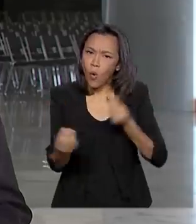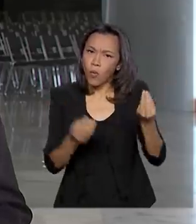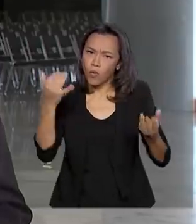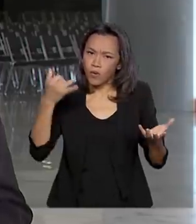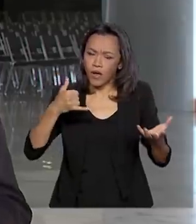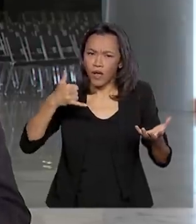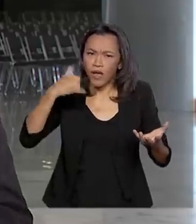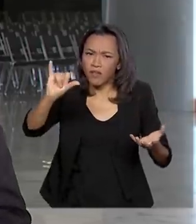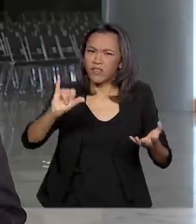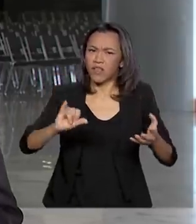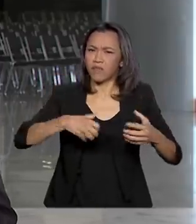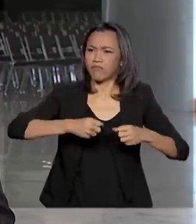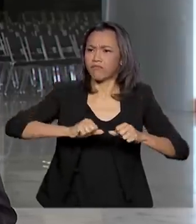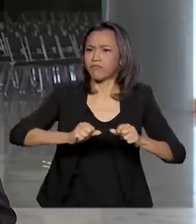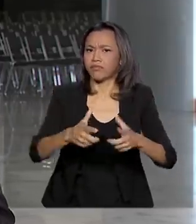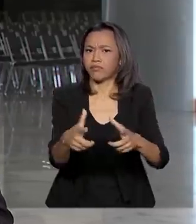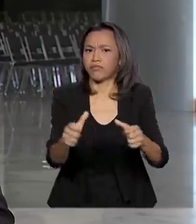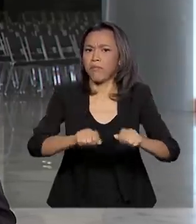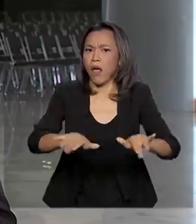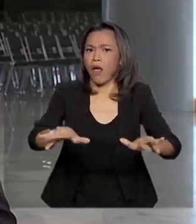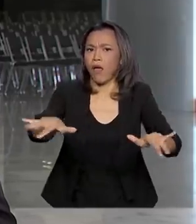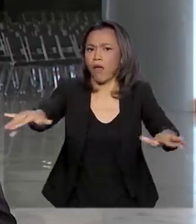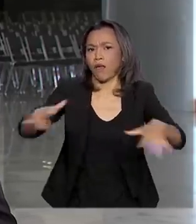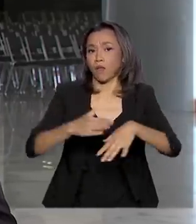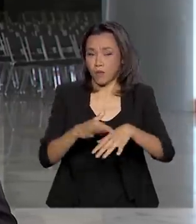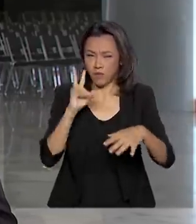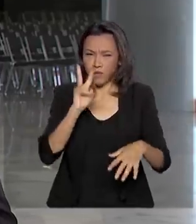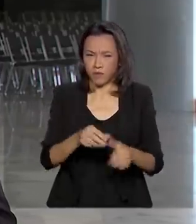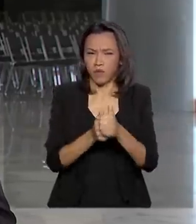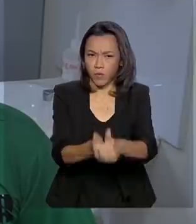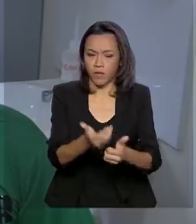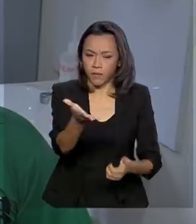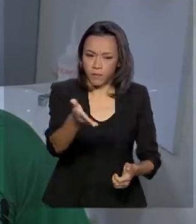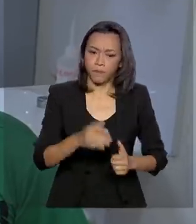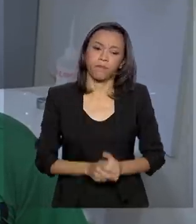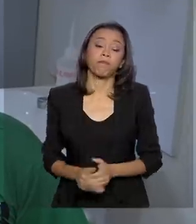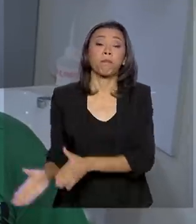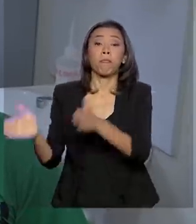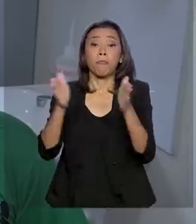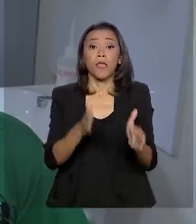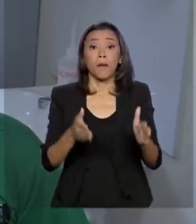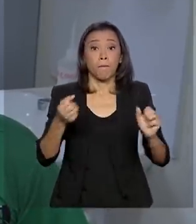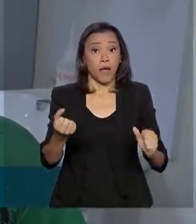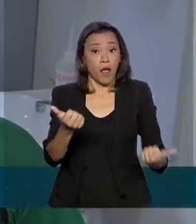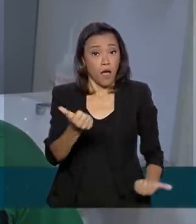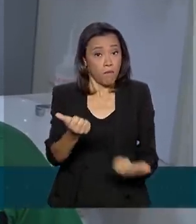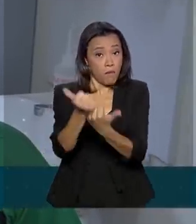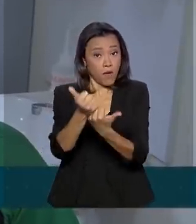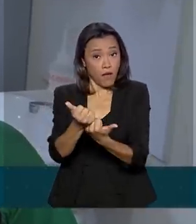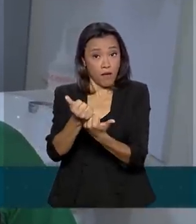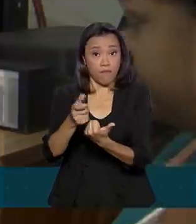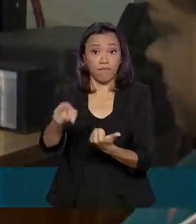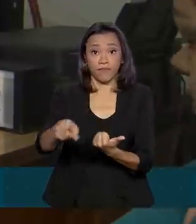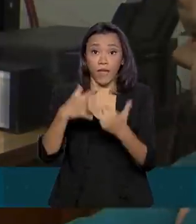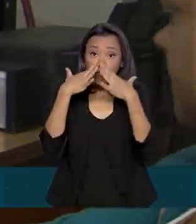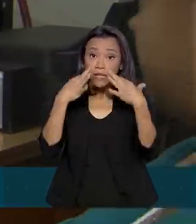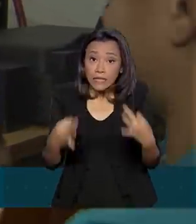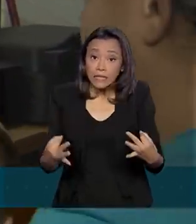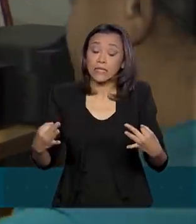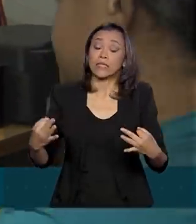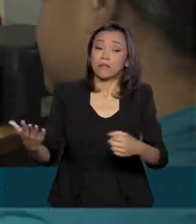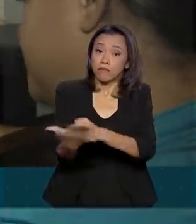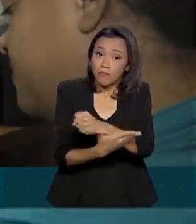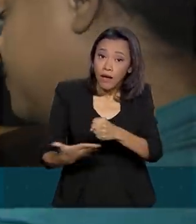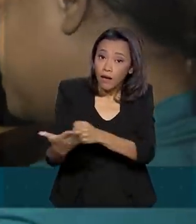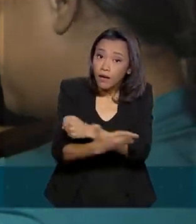adotados. Vamos conferir aí na reportagem. Para reforçar o atendimento na atenção primária, o Ministério